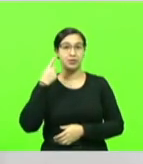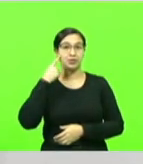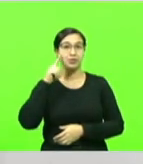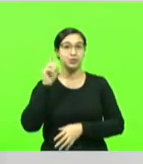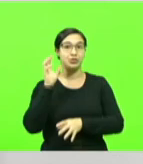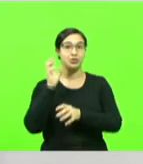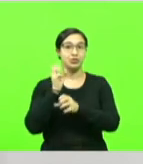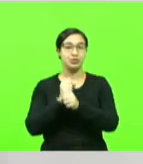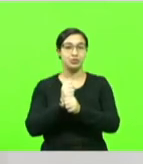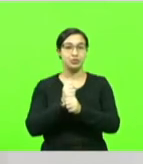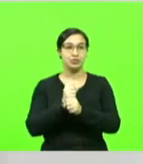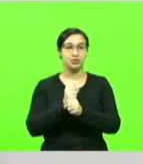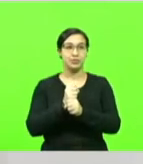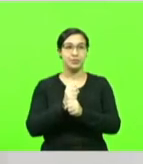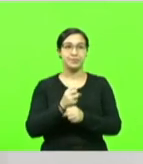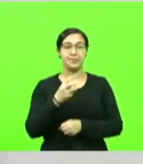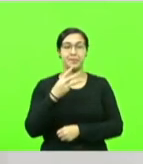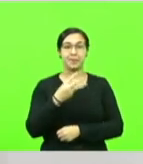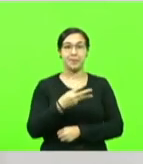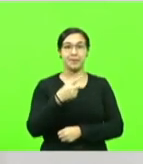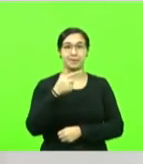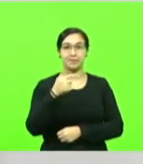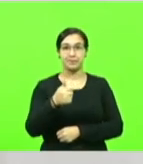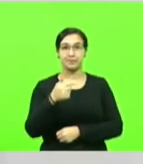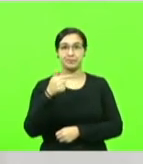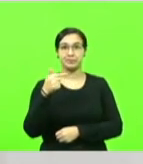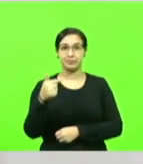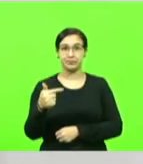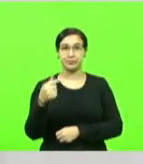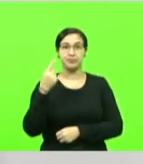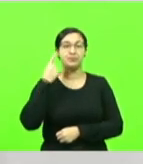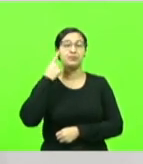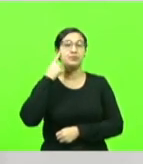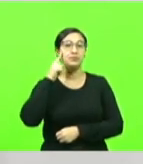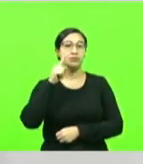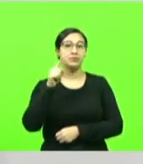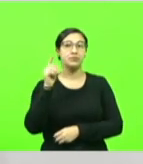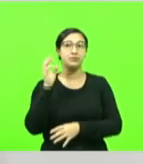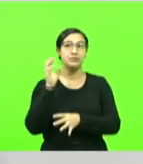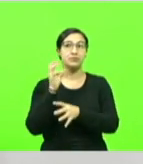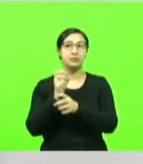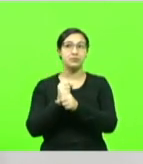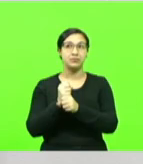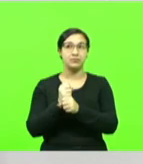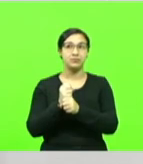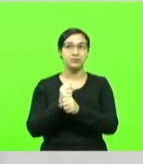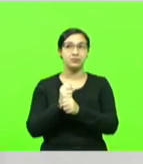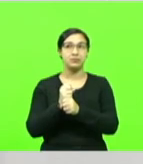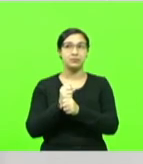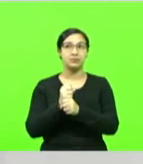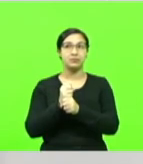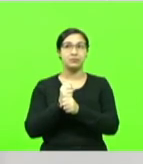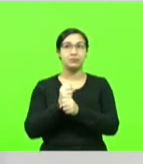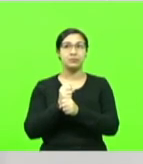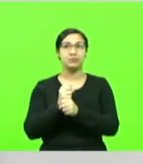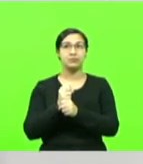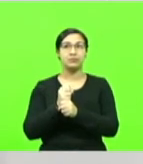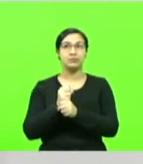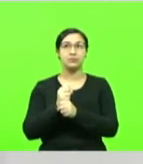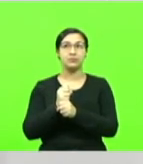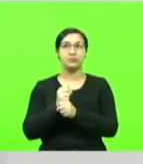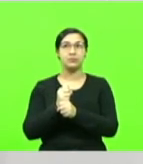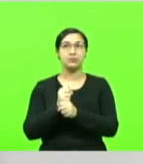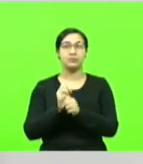377 dias do